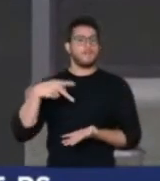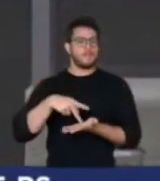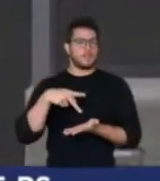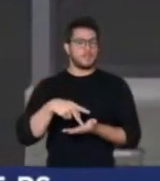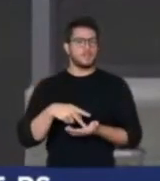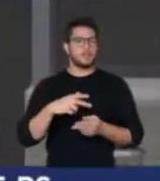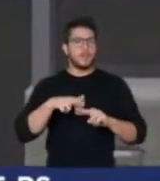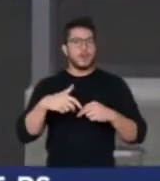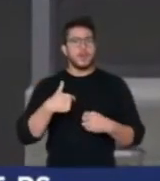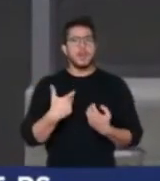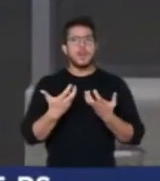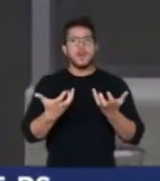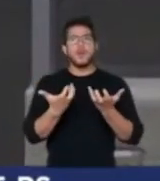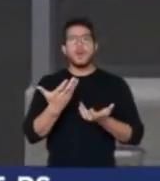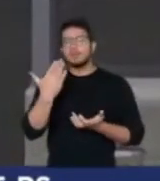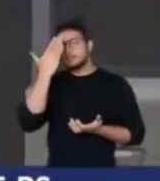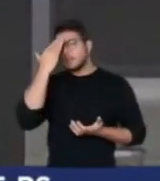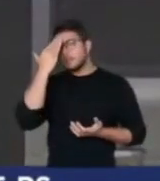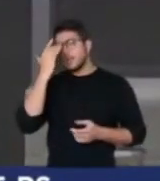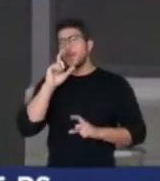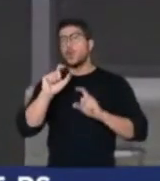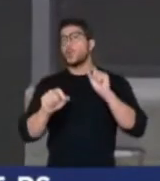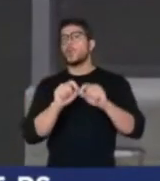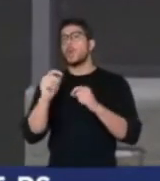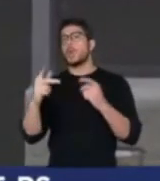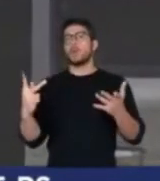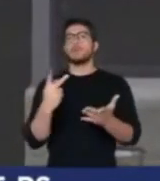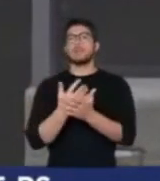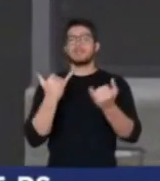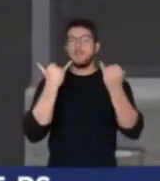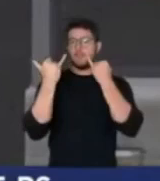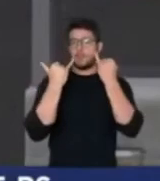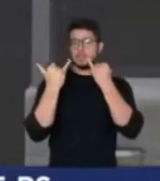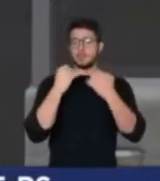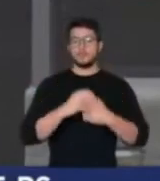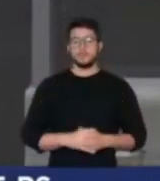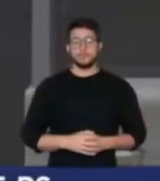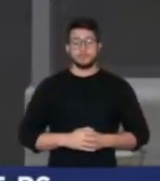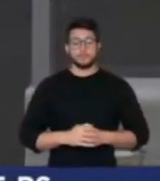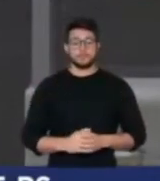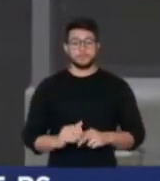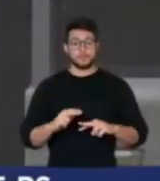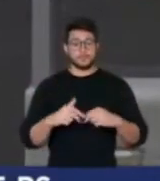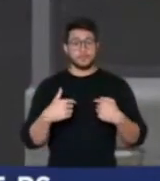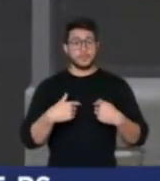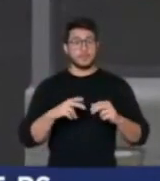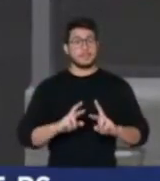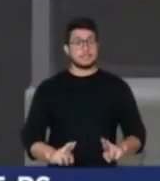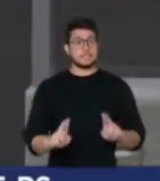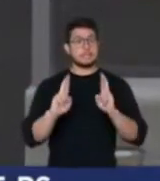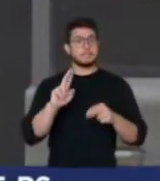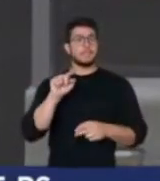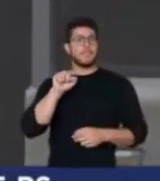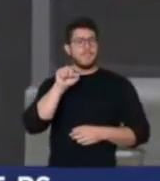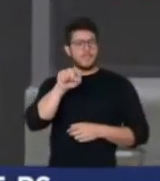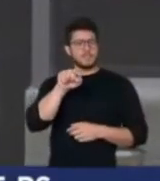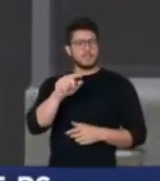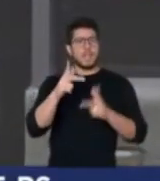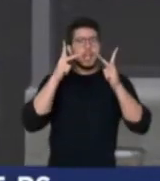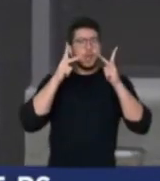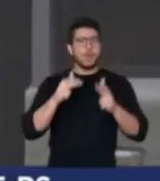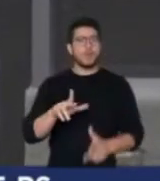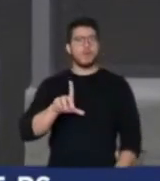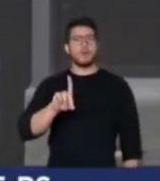inquérito para produzir prova contra o senhor, porque eu espero que o senhor tenha o mesmo destino do Dallagnol,